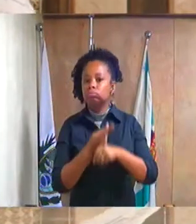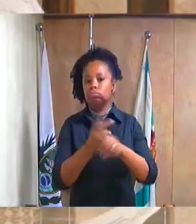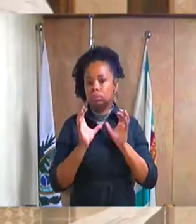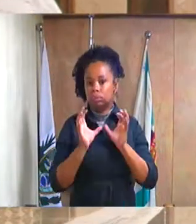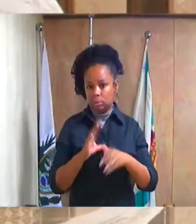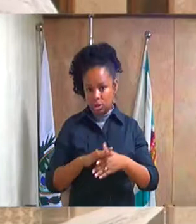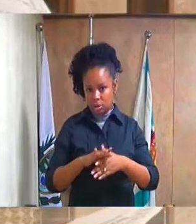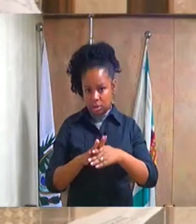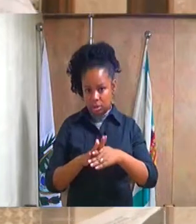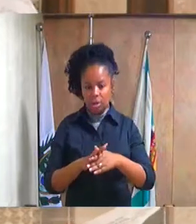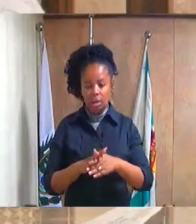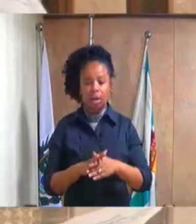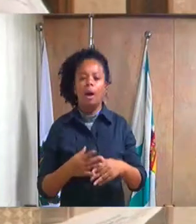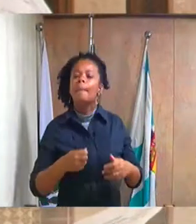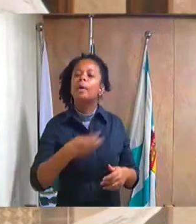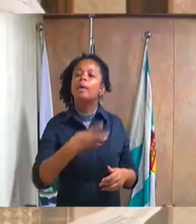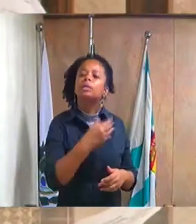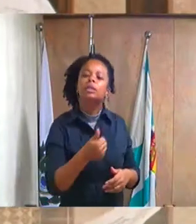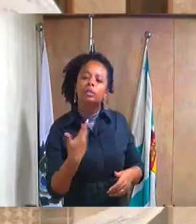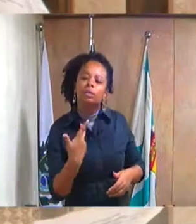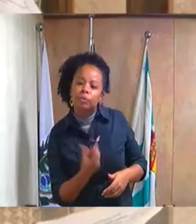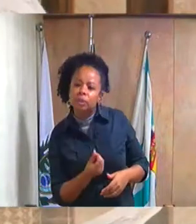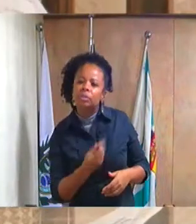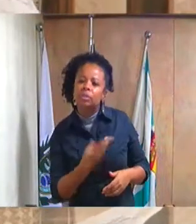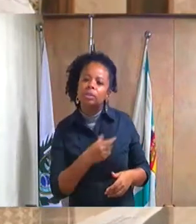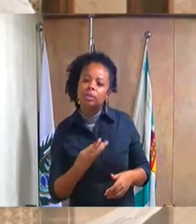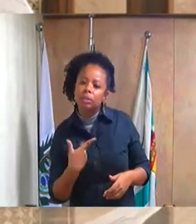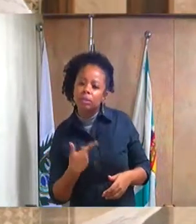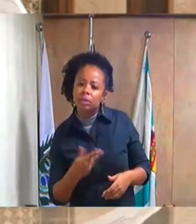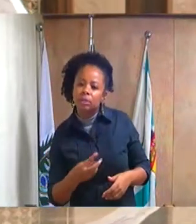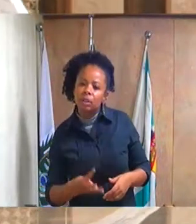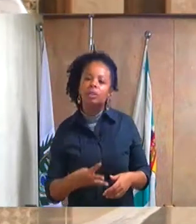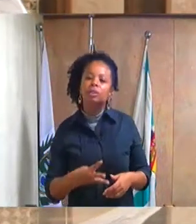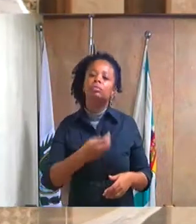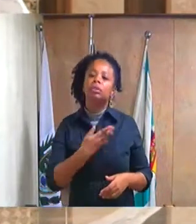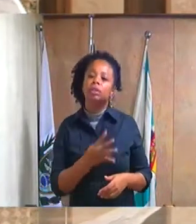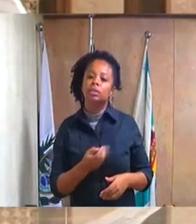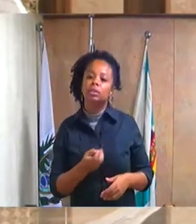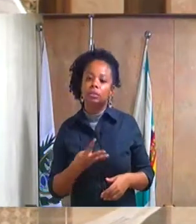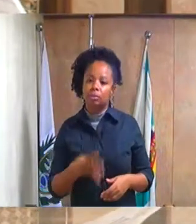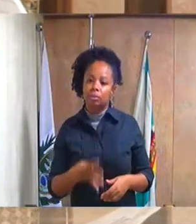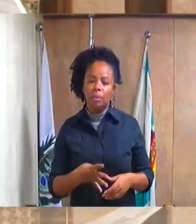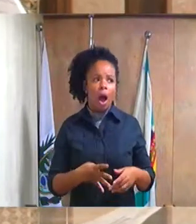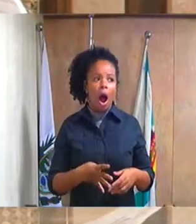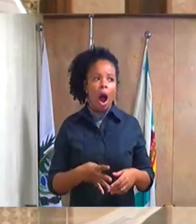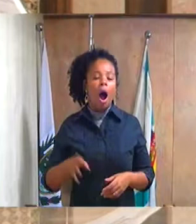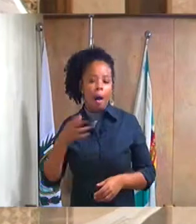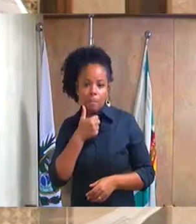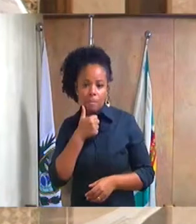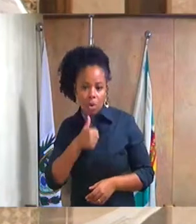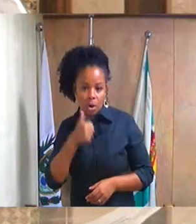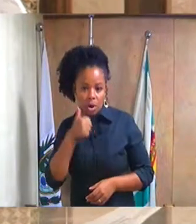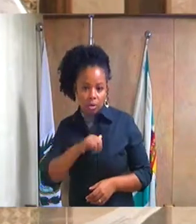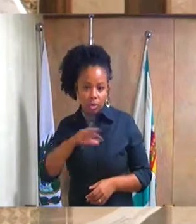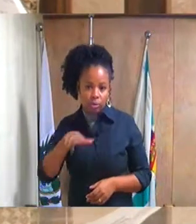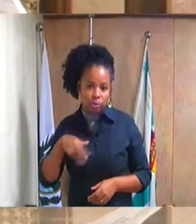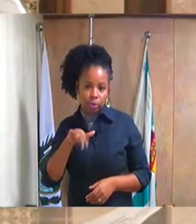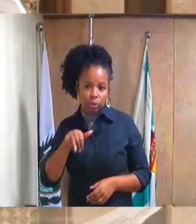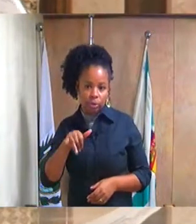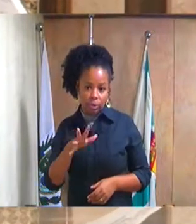421, 422, 423, da excelentíssima senhora vereadora Juliana Fontes do Alves,